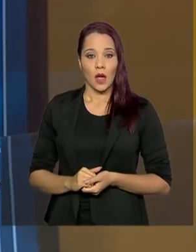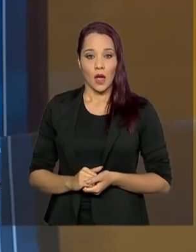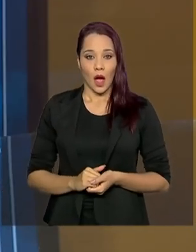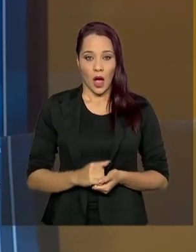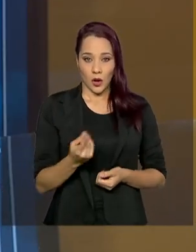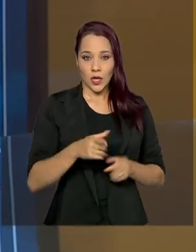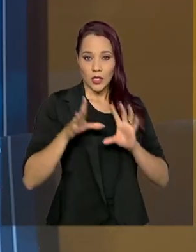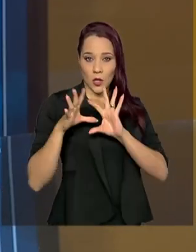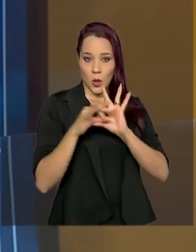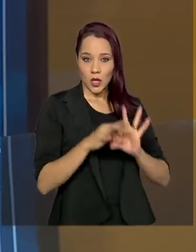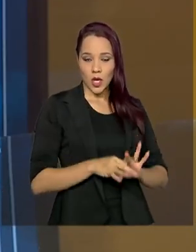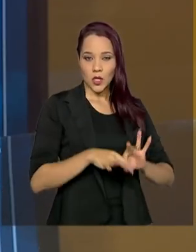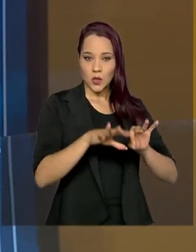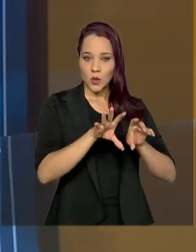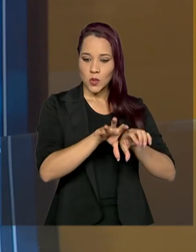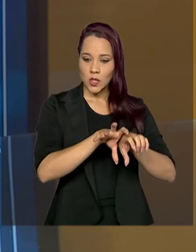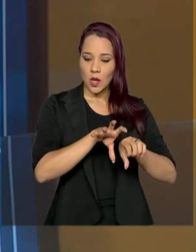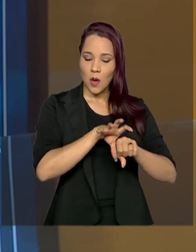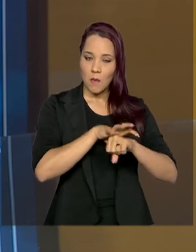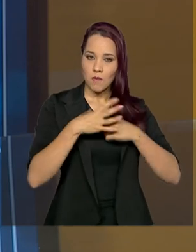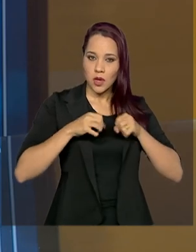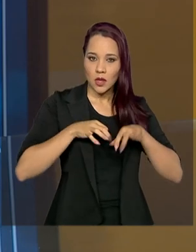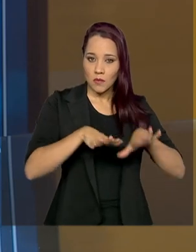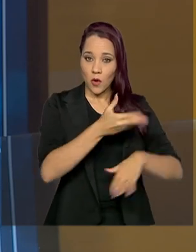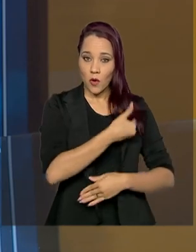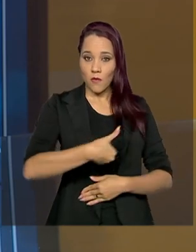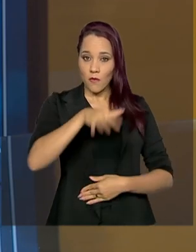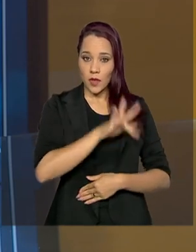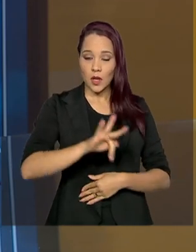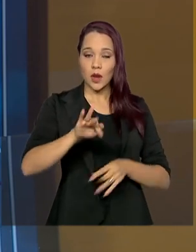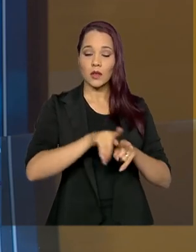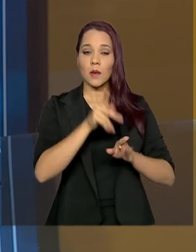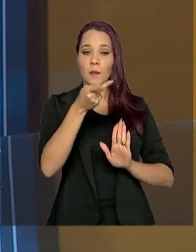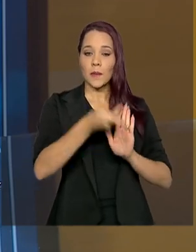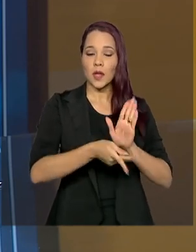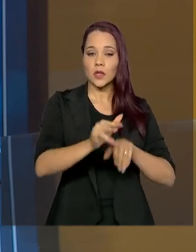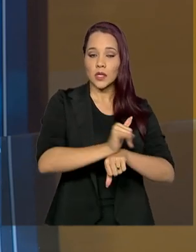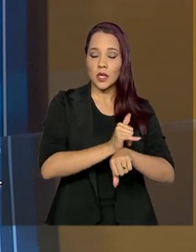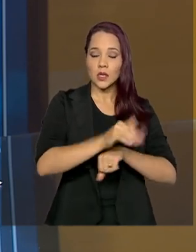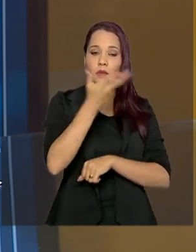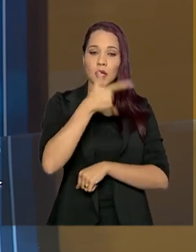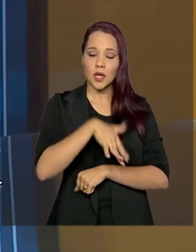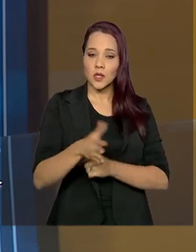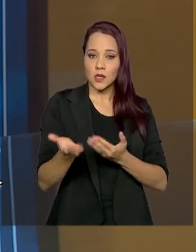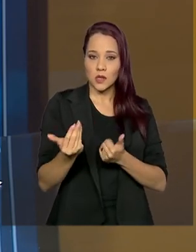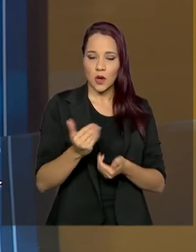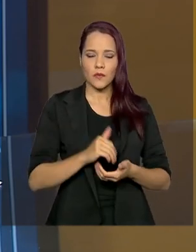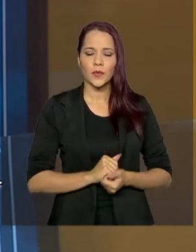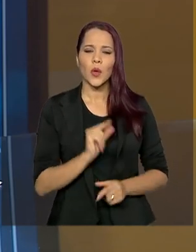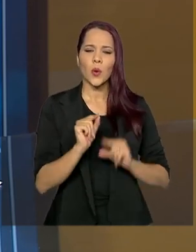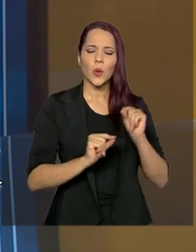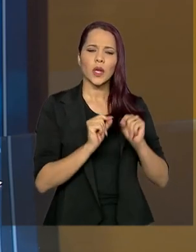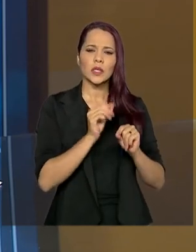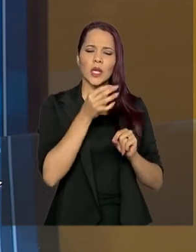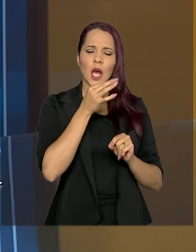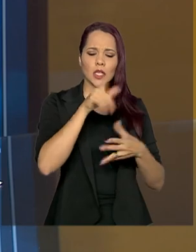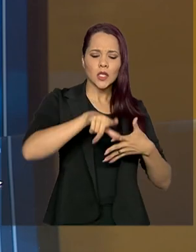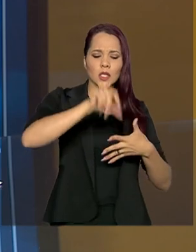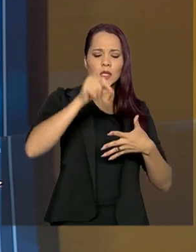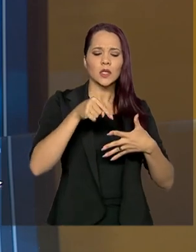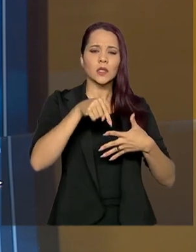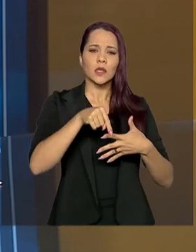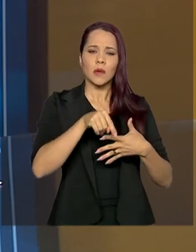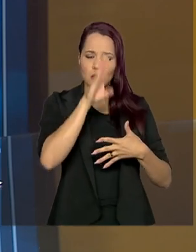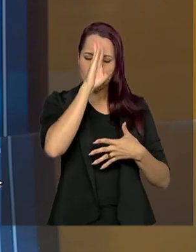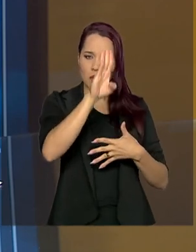da pandemia, o governo federal também lançou o plano de contingência para crianças e adolescentes. O que o senhor destaca no plano,